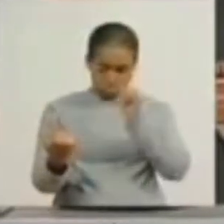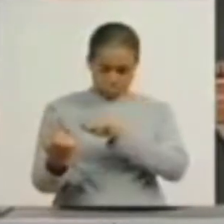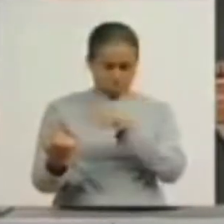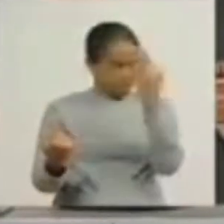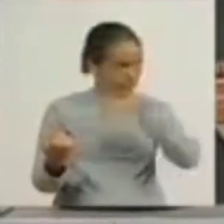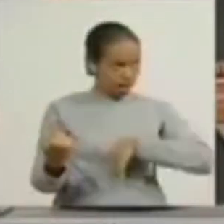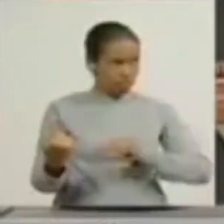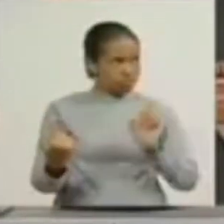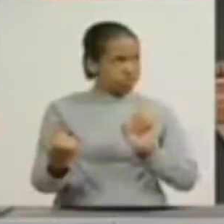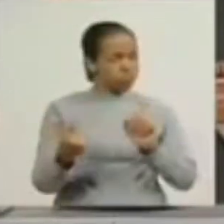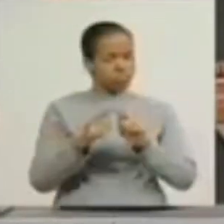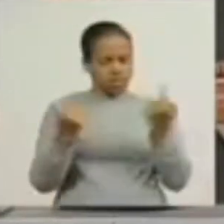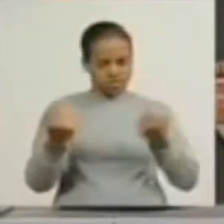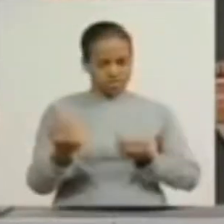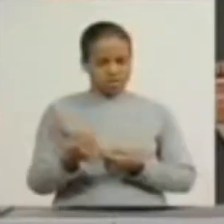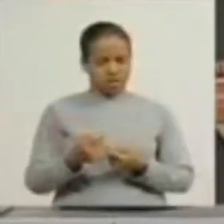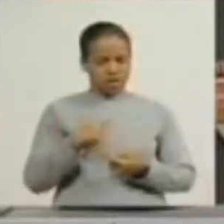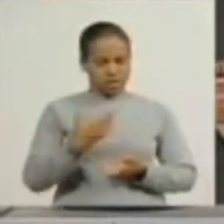eu quero o bem Senhor